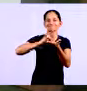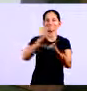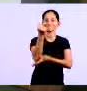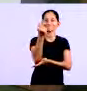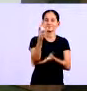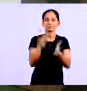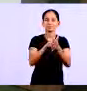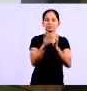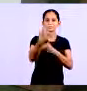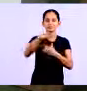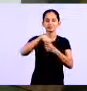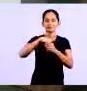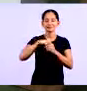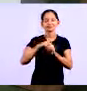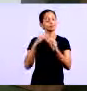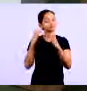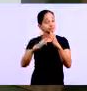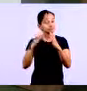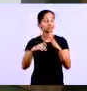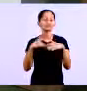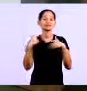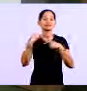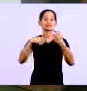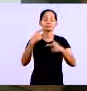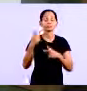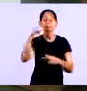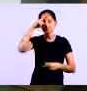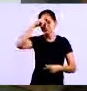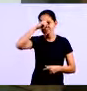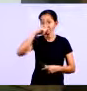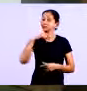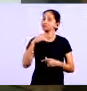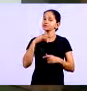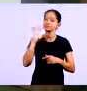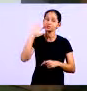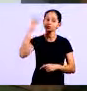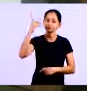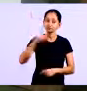de giro porque senão você se compromete você pode passar por situações difíceis verdade